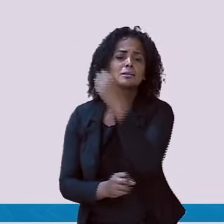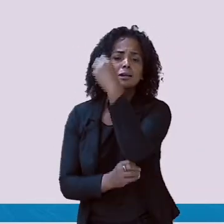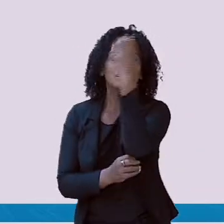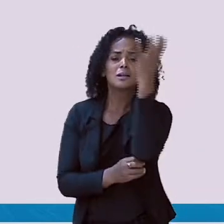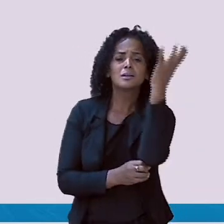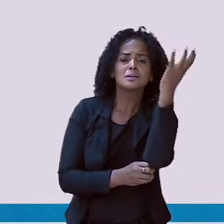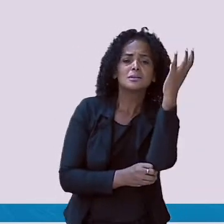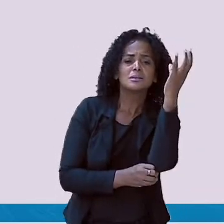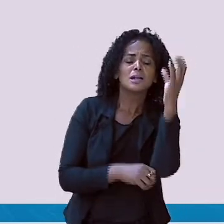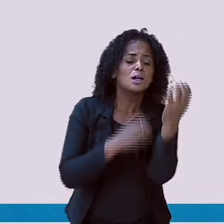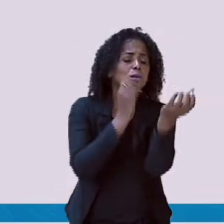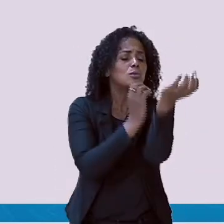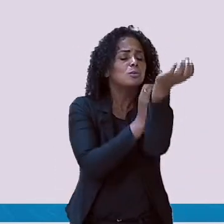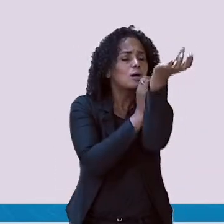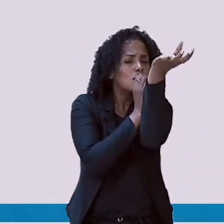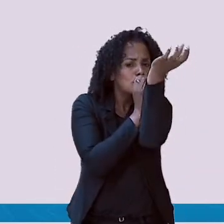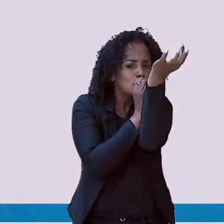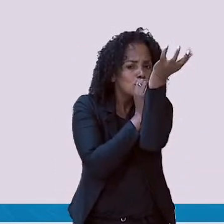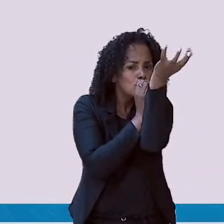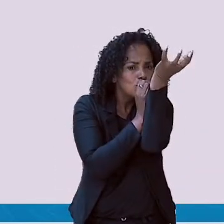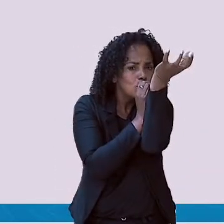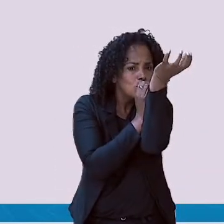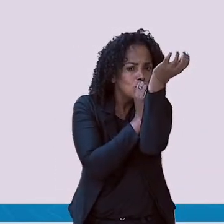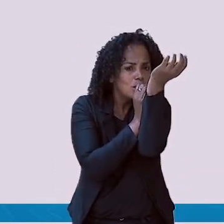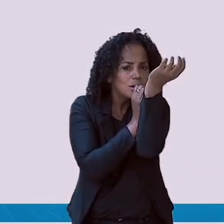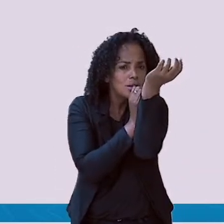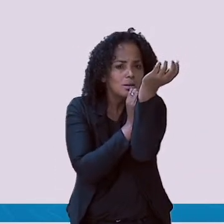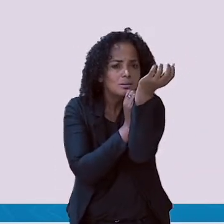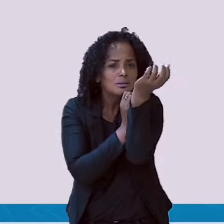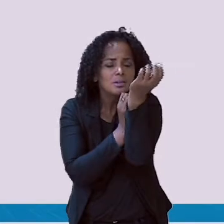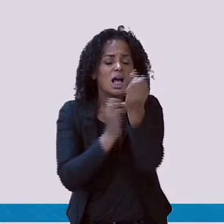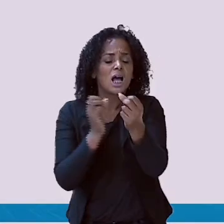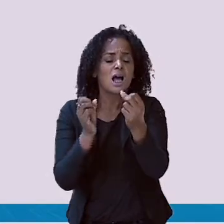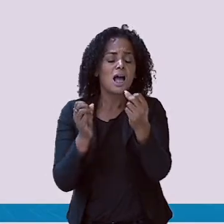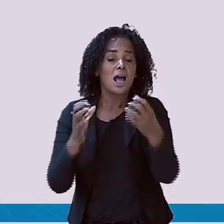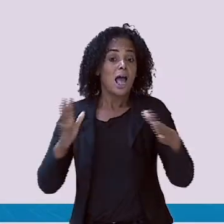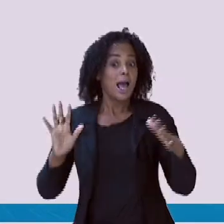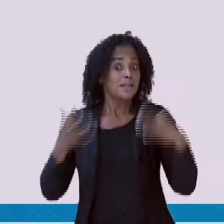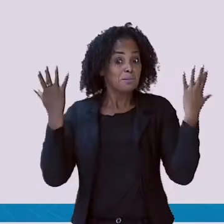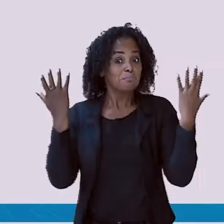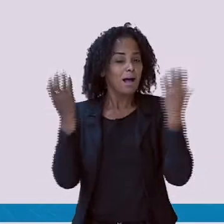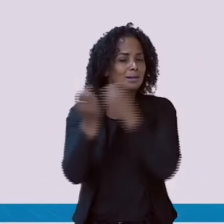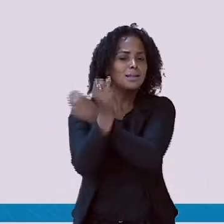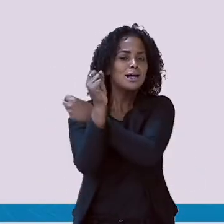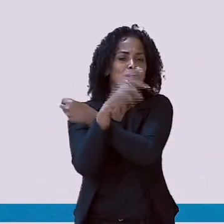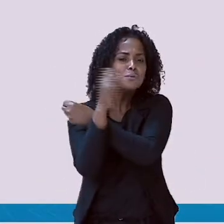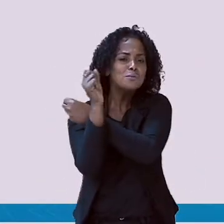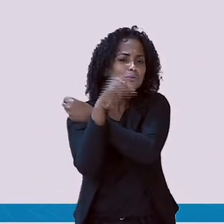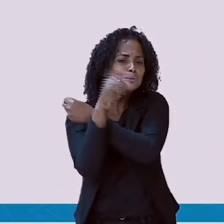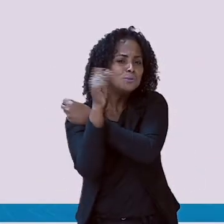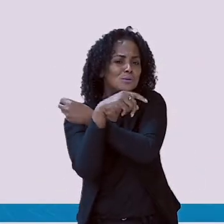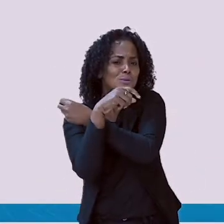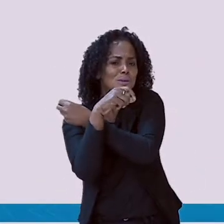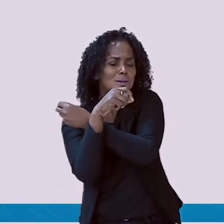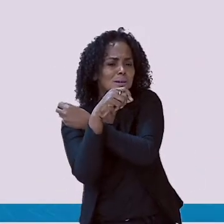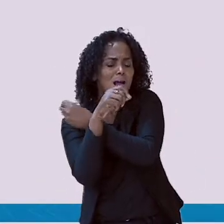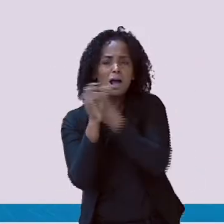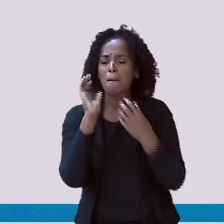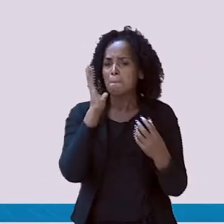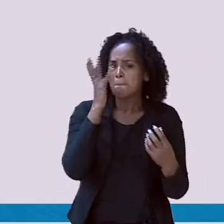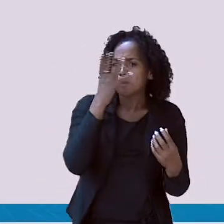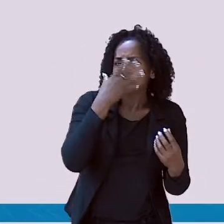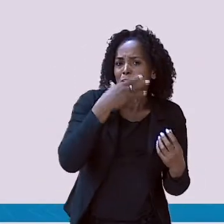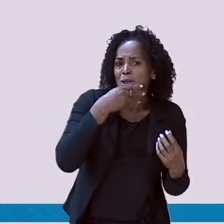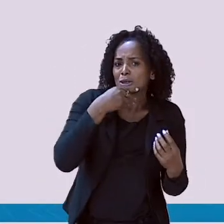Cutia fala toda animada. O Tatu toca tubo tão bonito. O Tucano